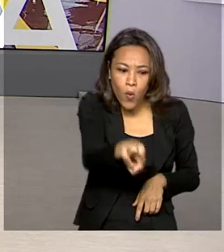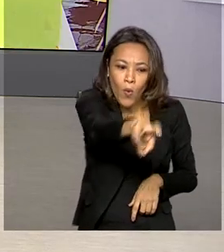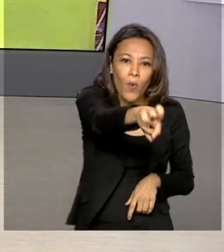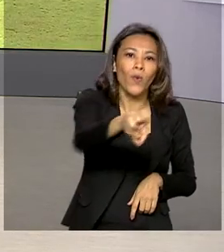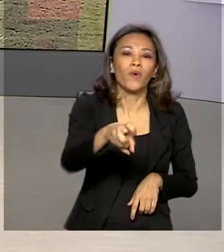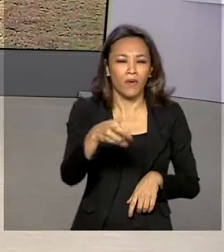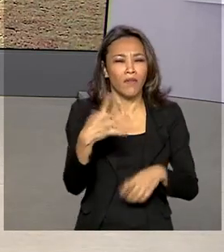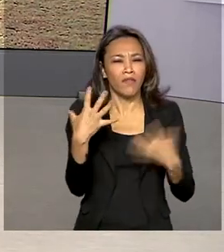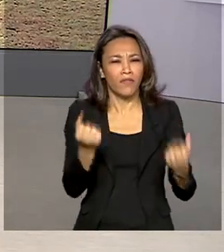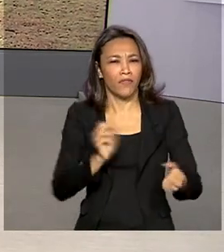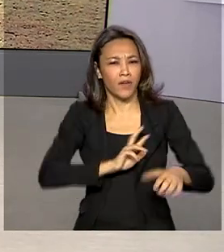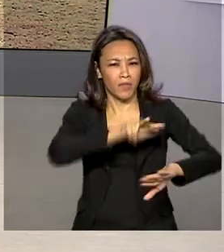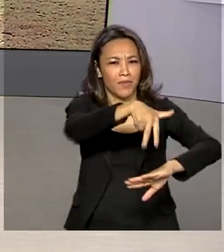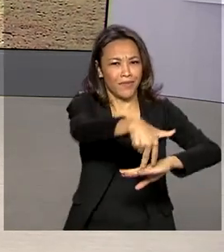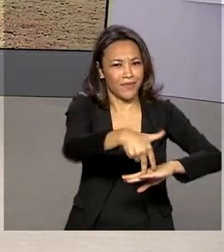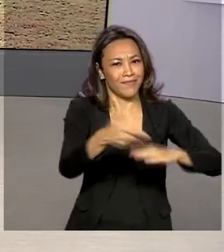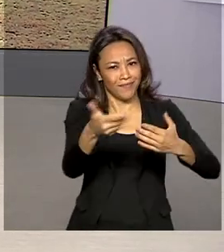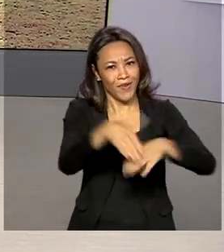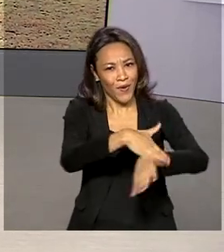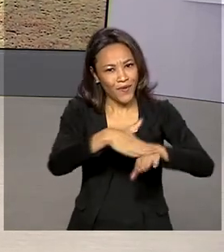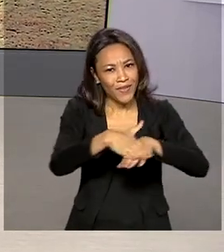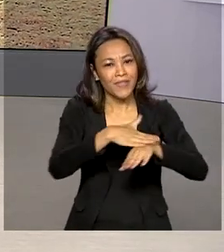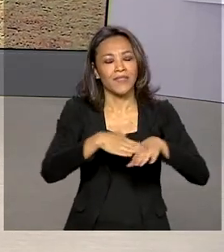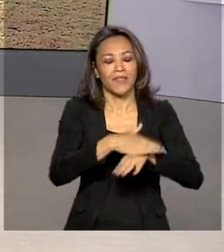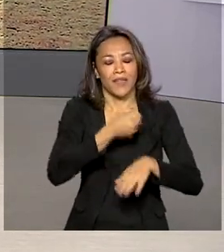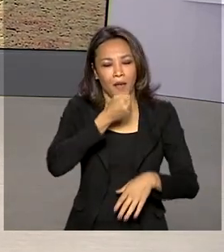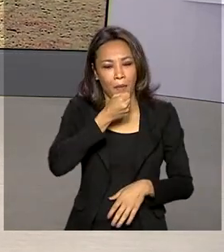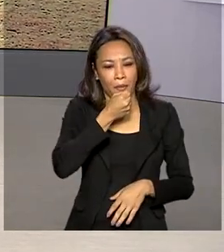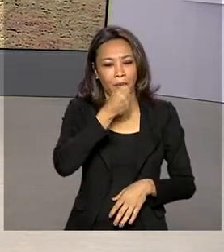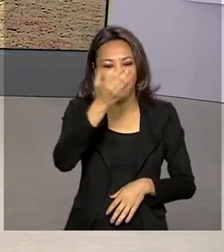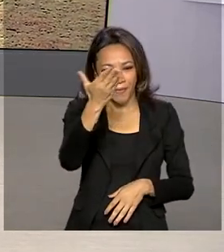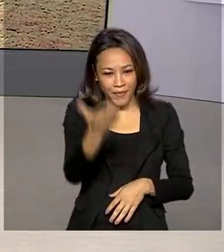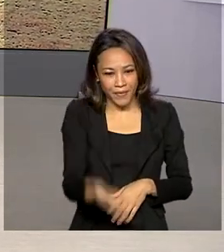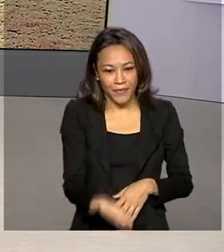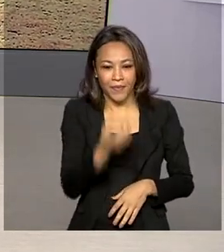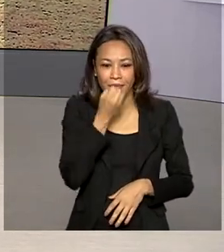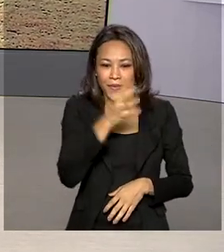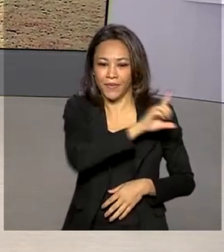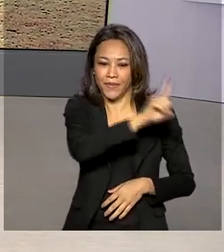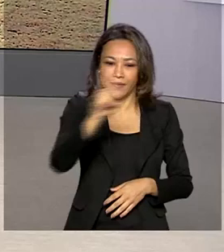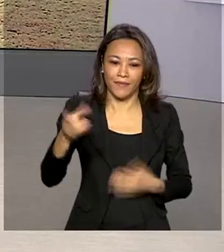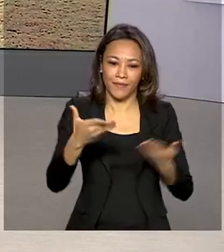lá que vamos agora ao vivo falar com o repórter Dimas Soldi. Oi Dimas, bom dia!